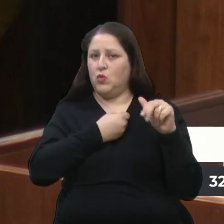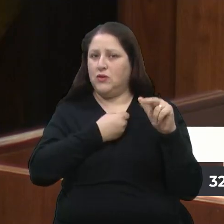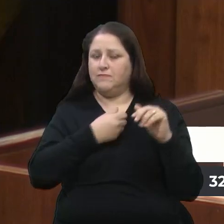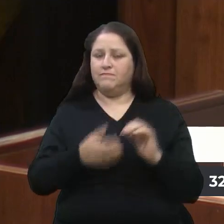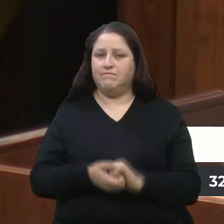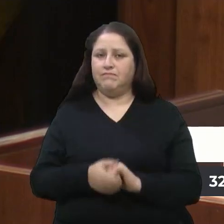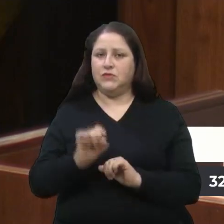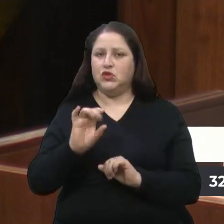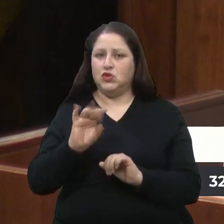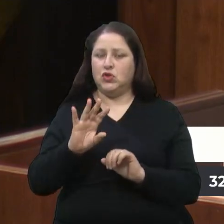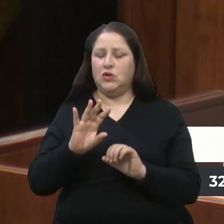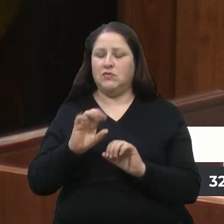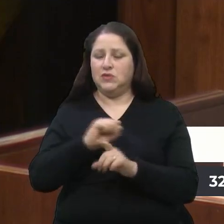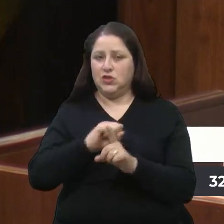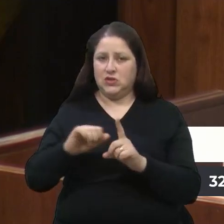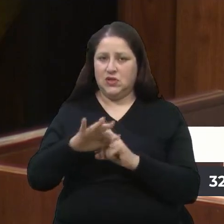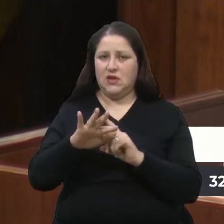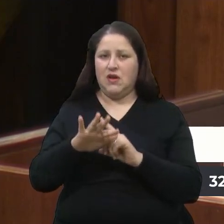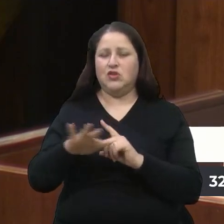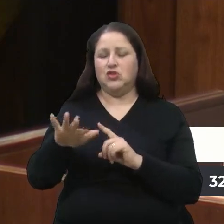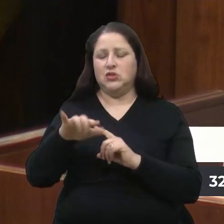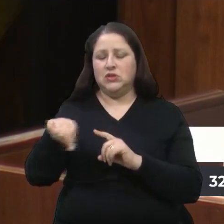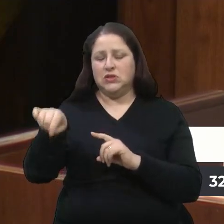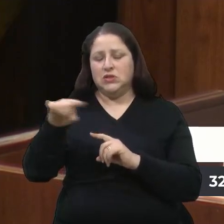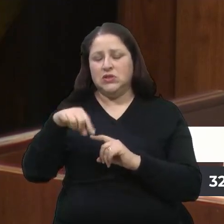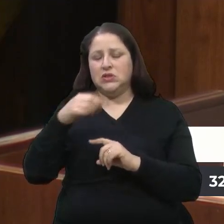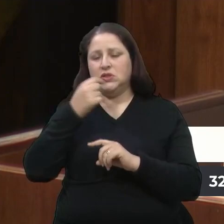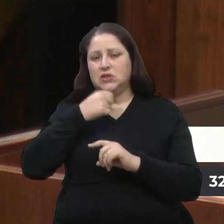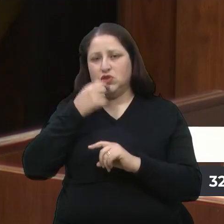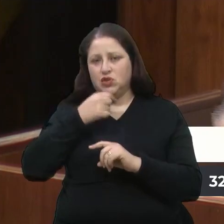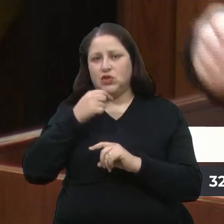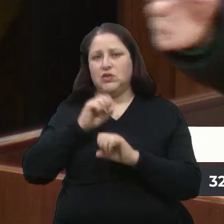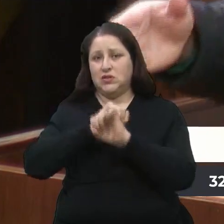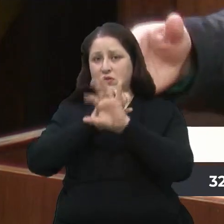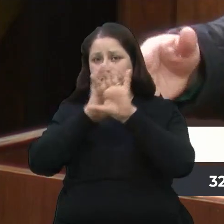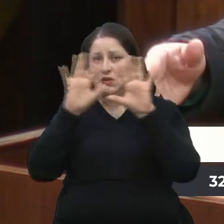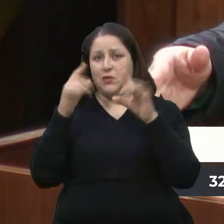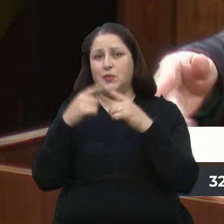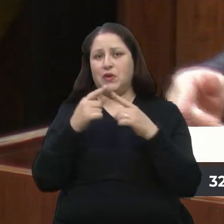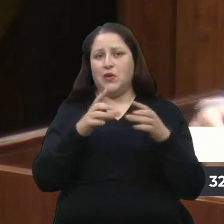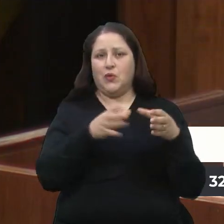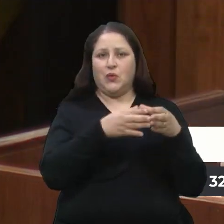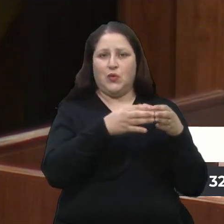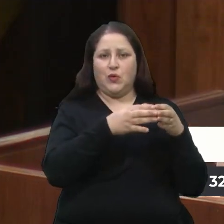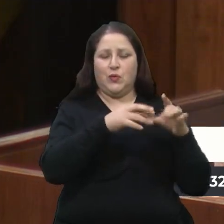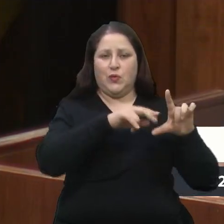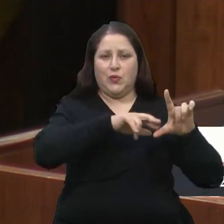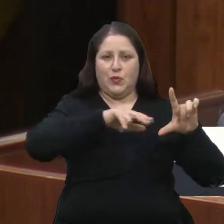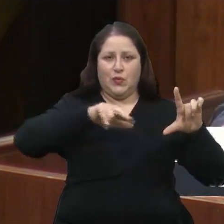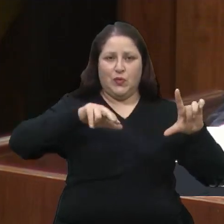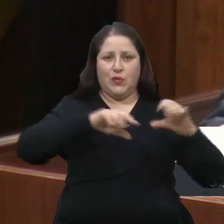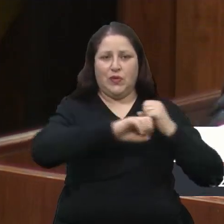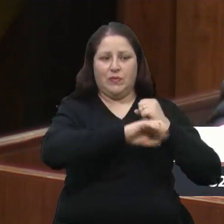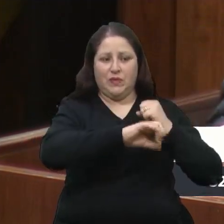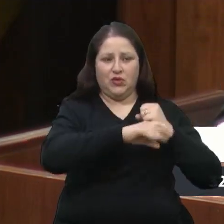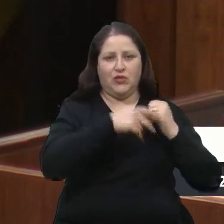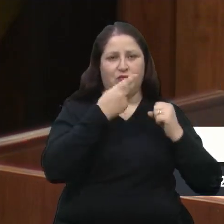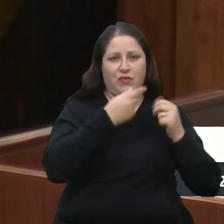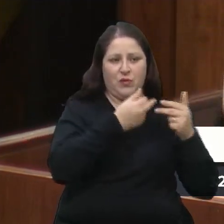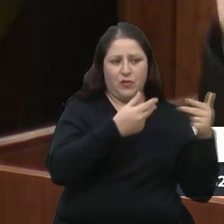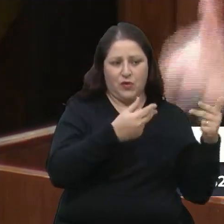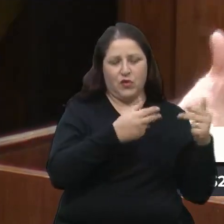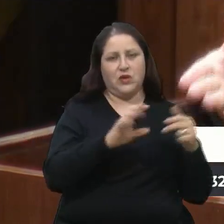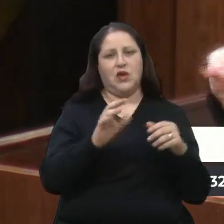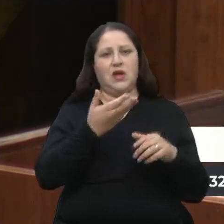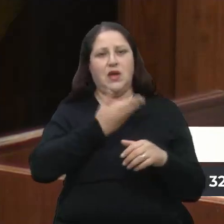só para esclarecer para a sociedade caxiense, porque daí a imprensa fala uma coisa, meu amigo Rogério, lá da Espaço, que